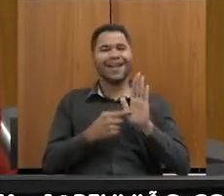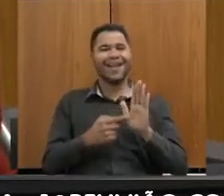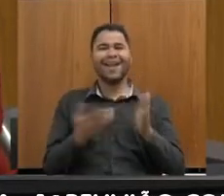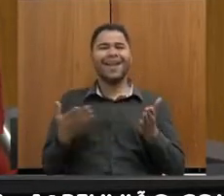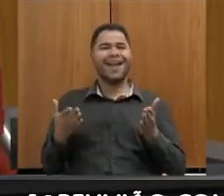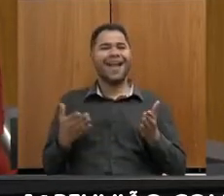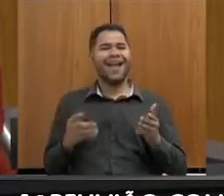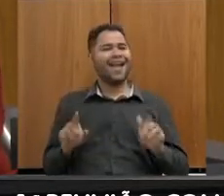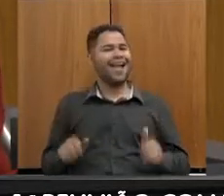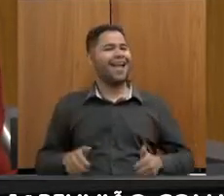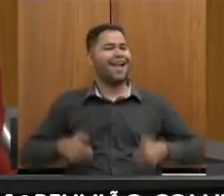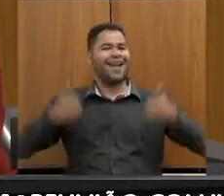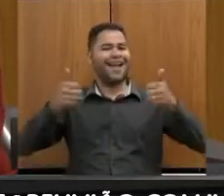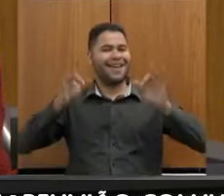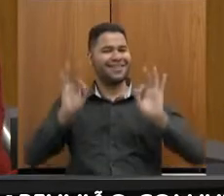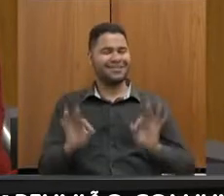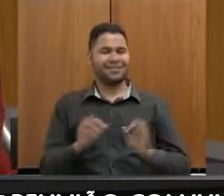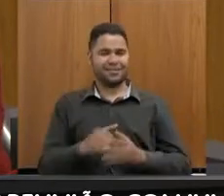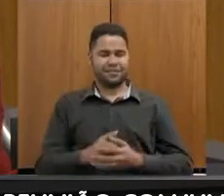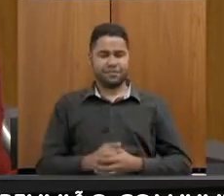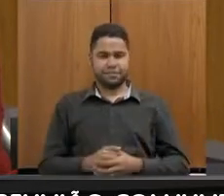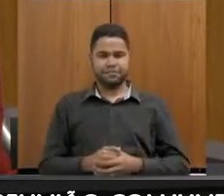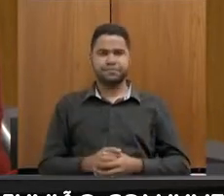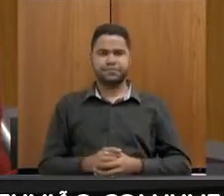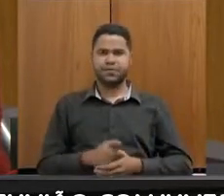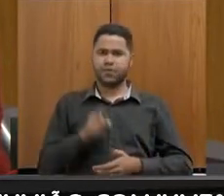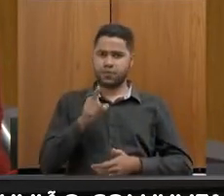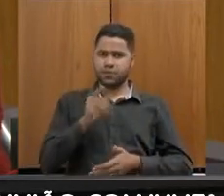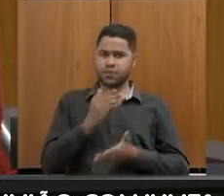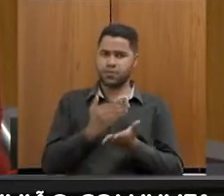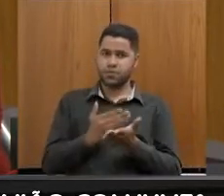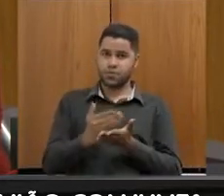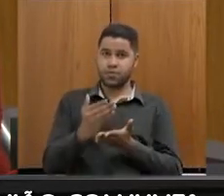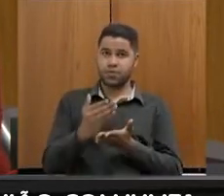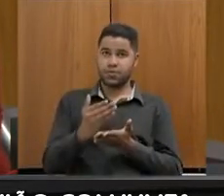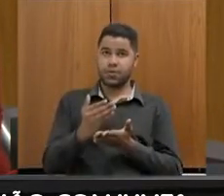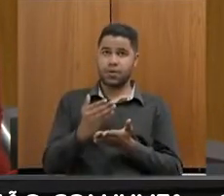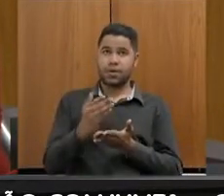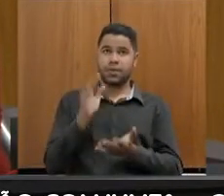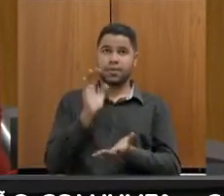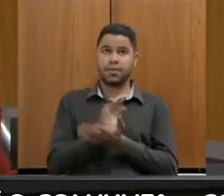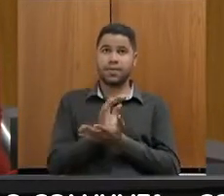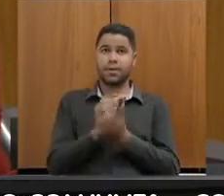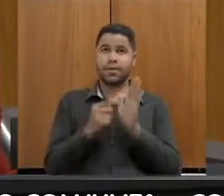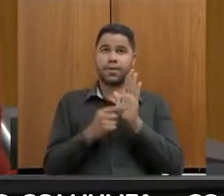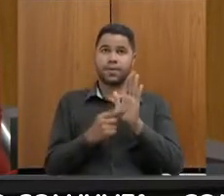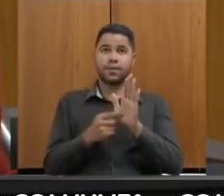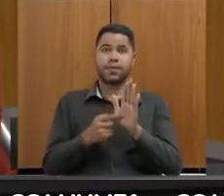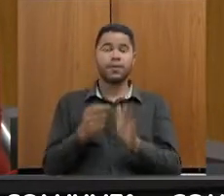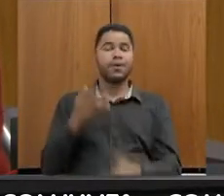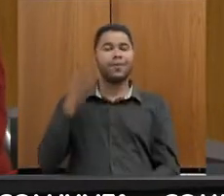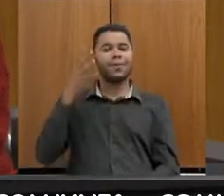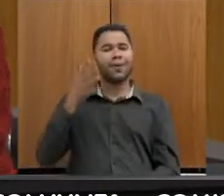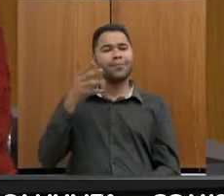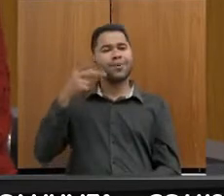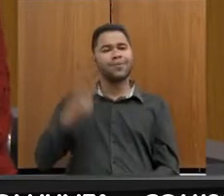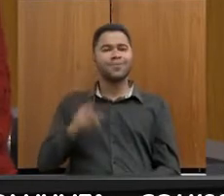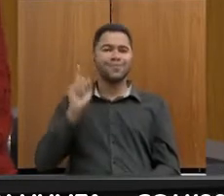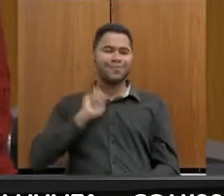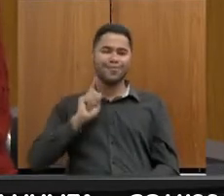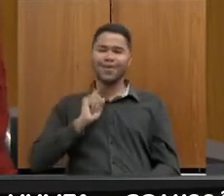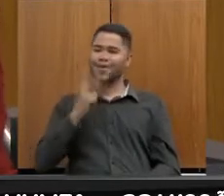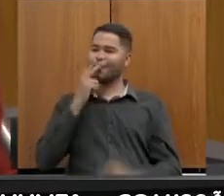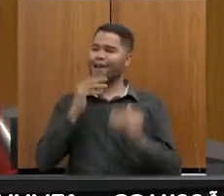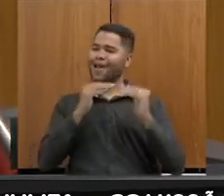um caminho que deu certo. O senhor começou, inclusive, na primeira parte da sua apresentação, dizendo que Minas volta ao